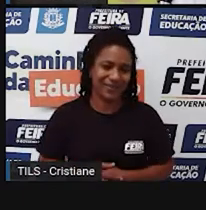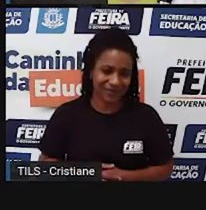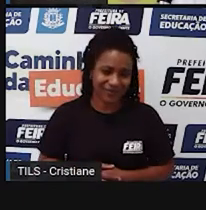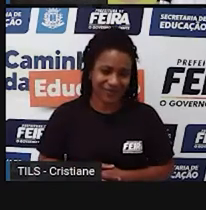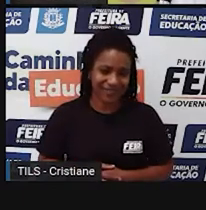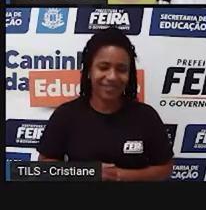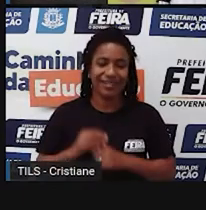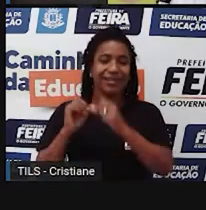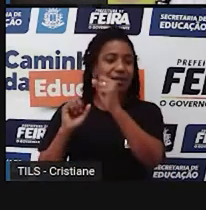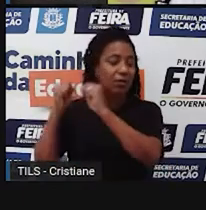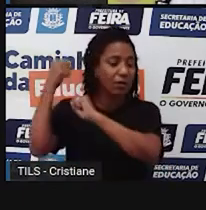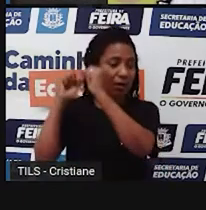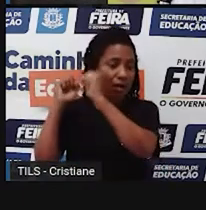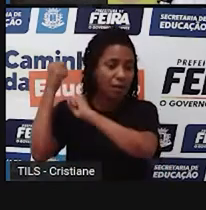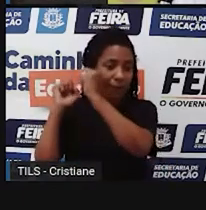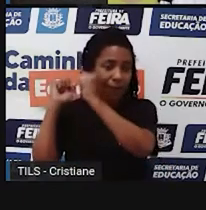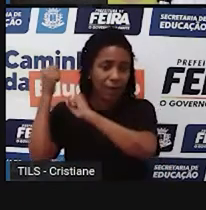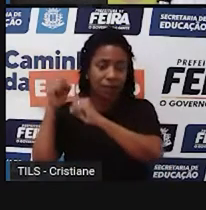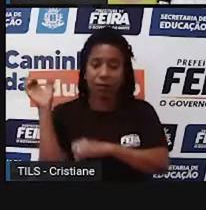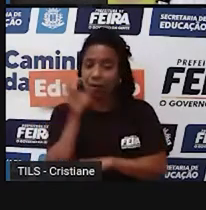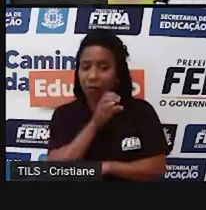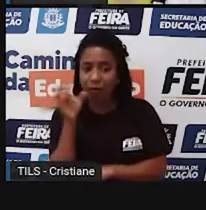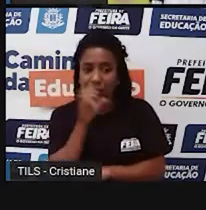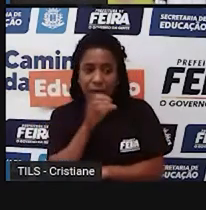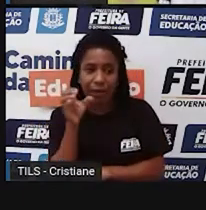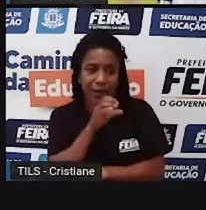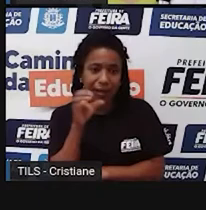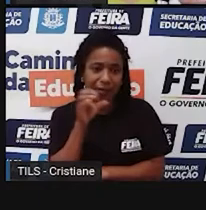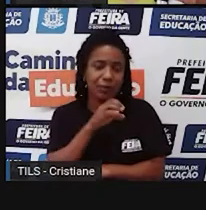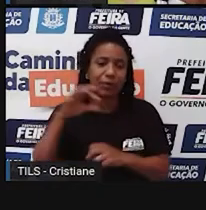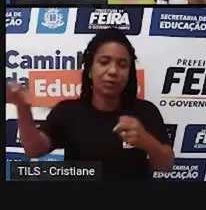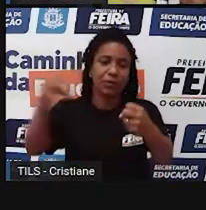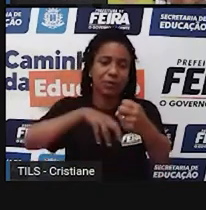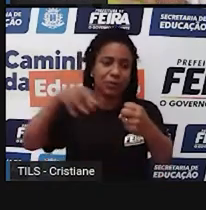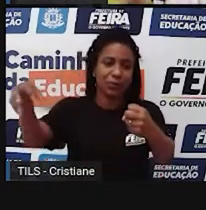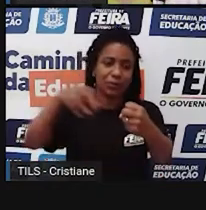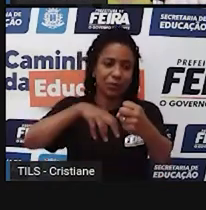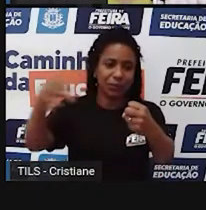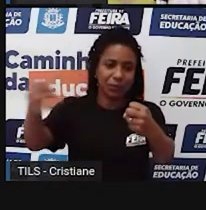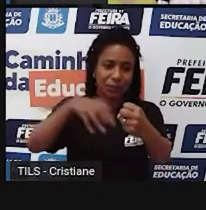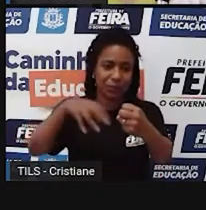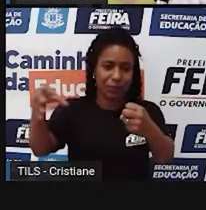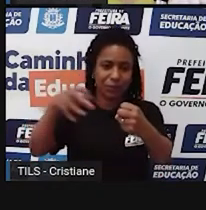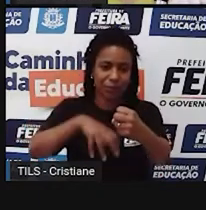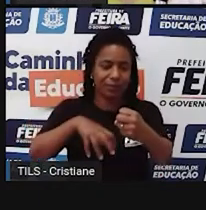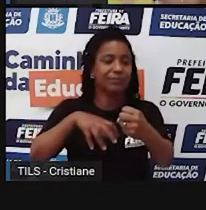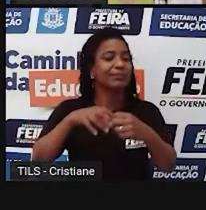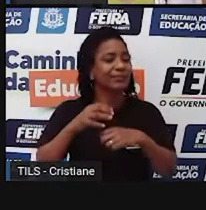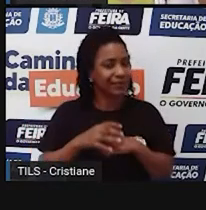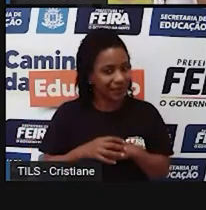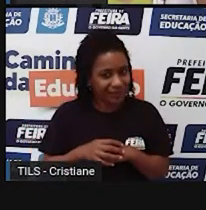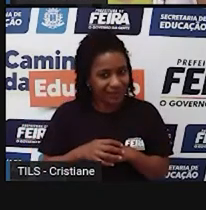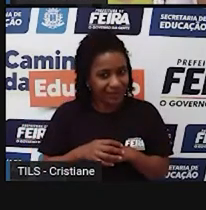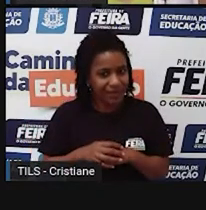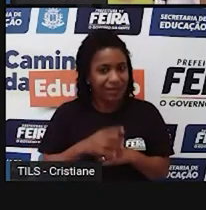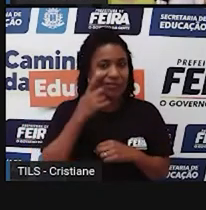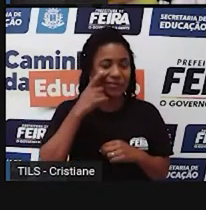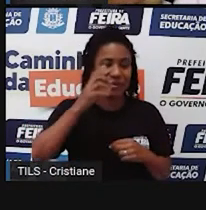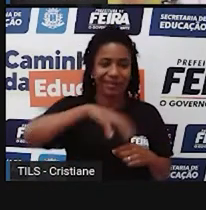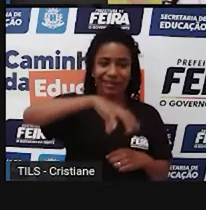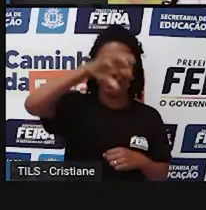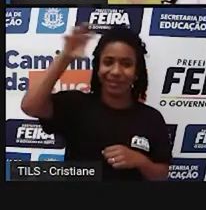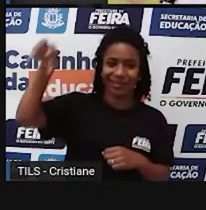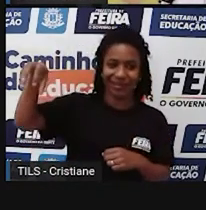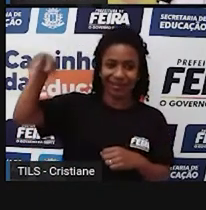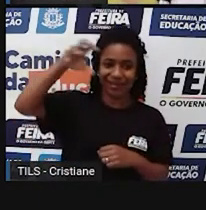conforto, uma certa rapidez, ainda sai até, o produto já vai sendo coletado num outro espaço. E percebam na